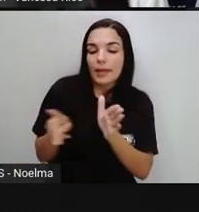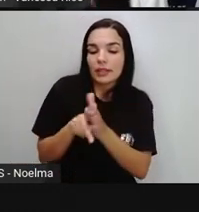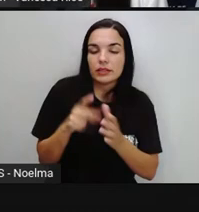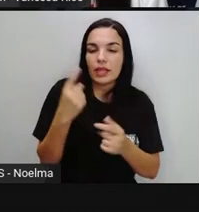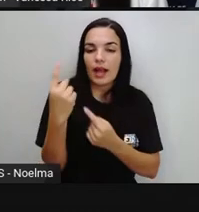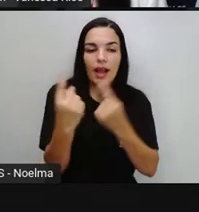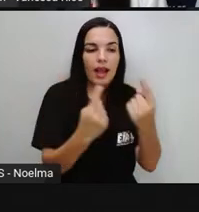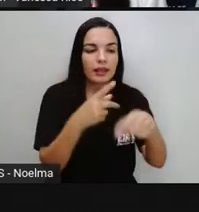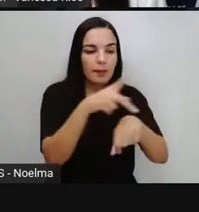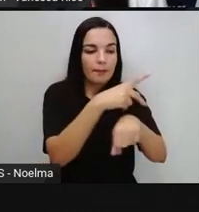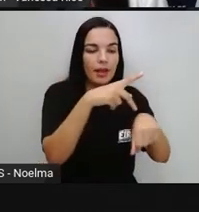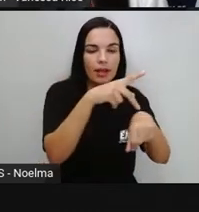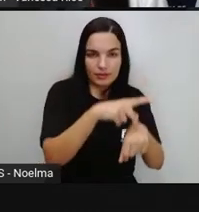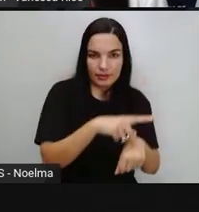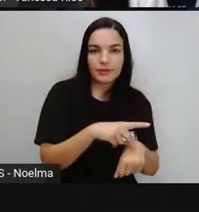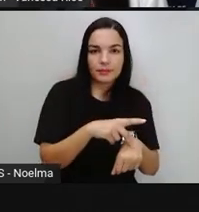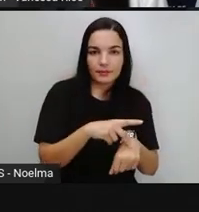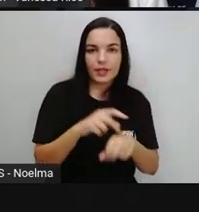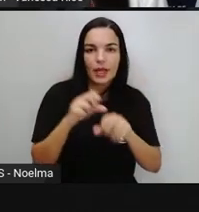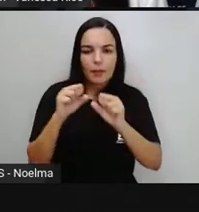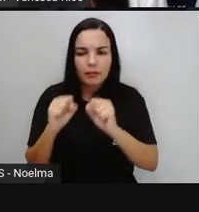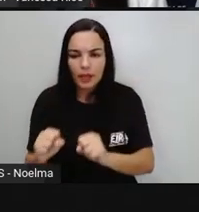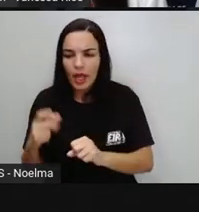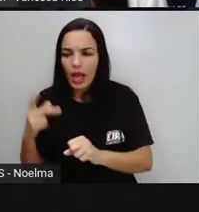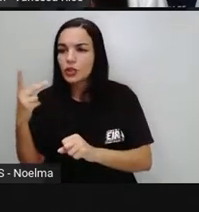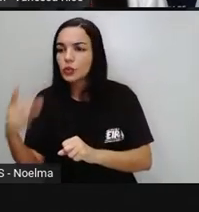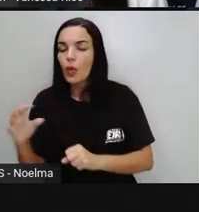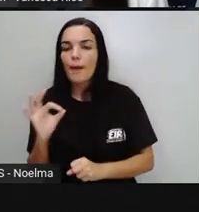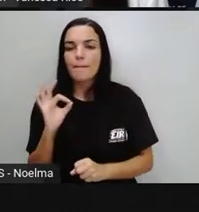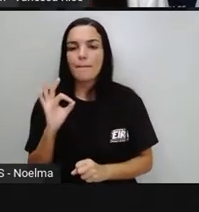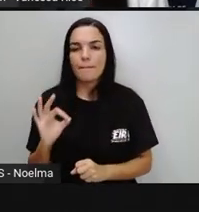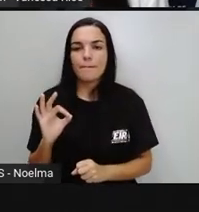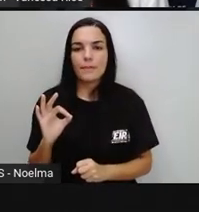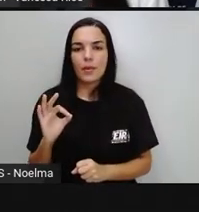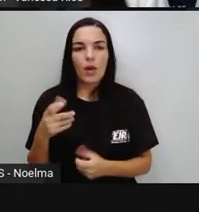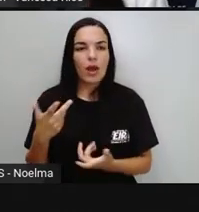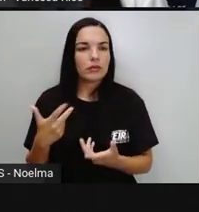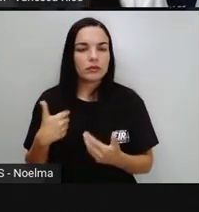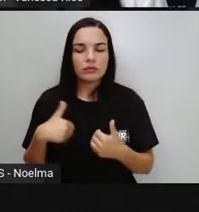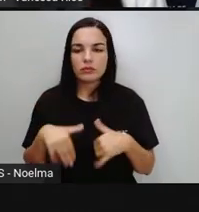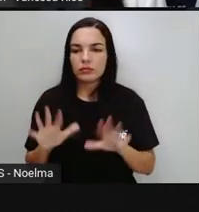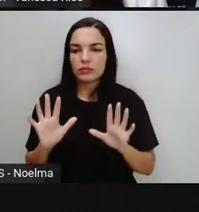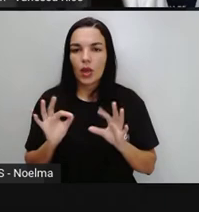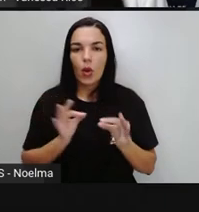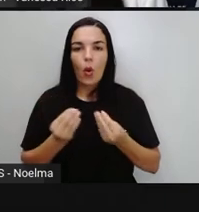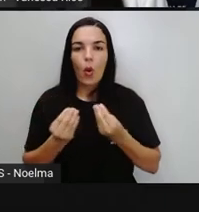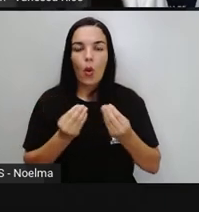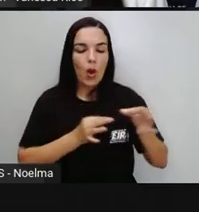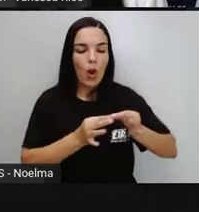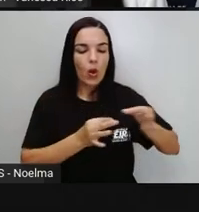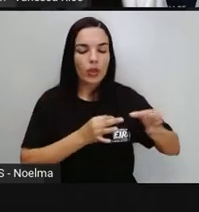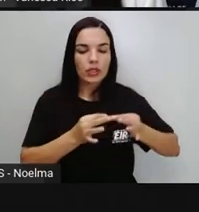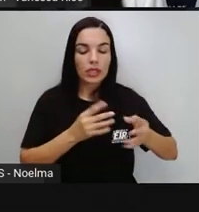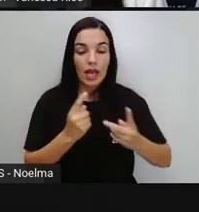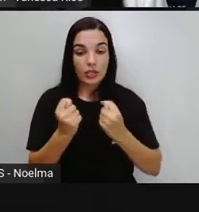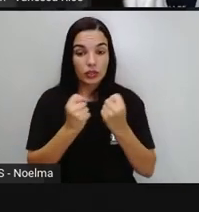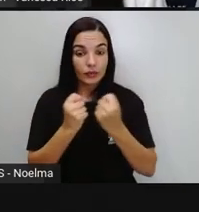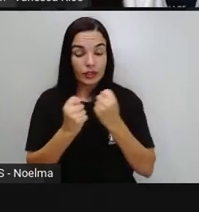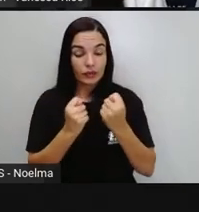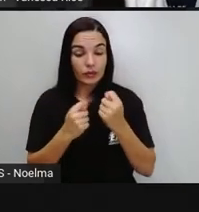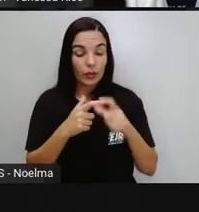país Cada país Possui aí A sua moeda A forma De organizar As atividades